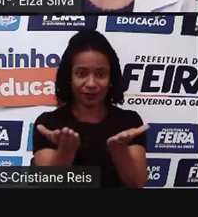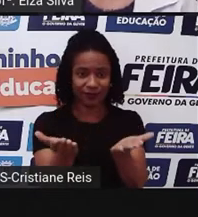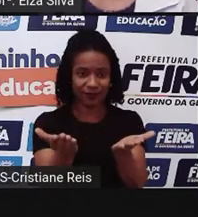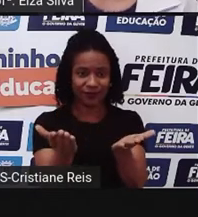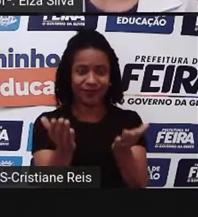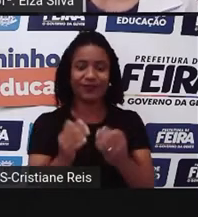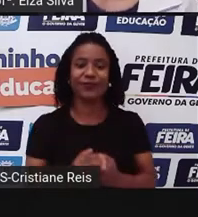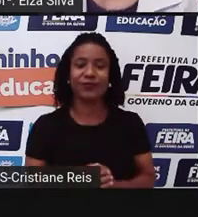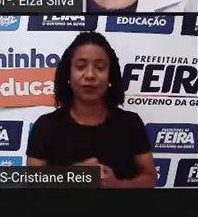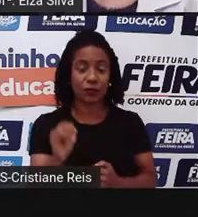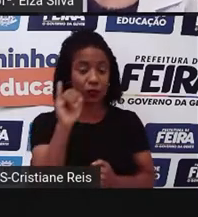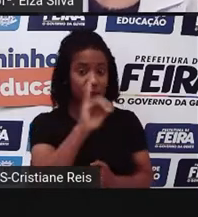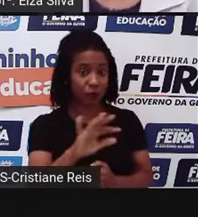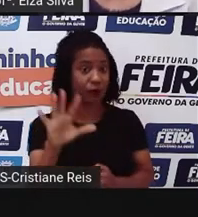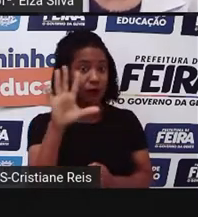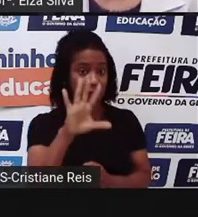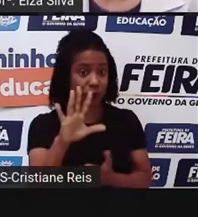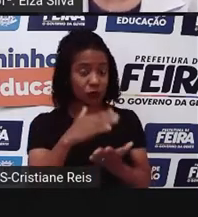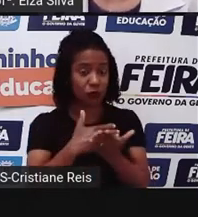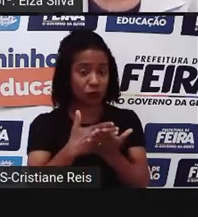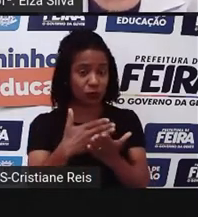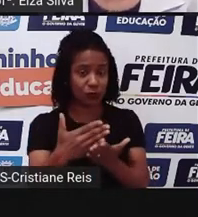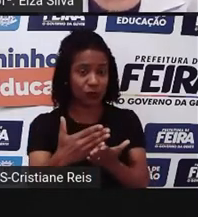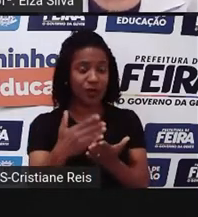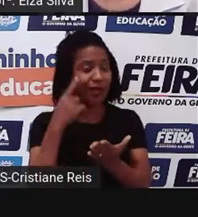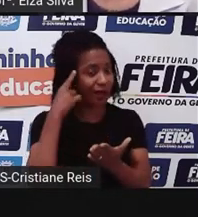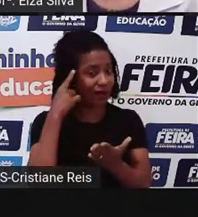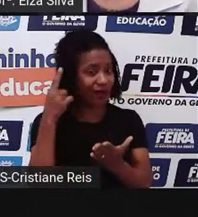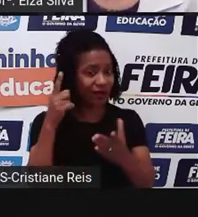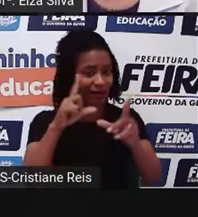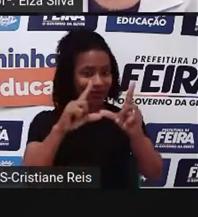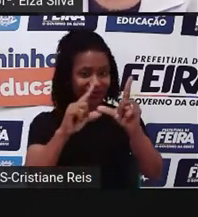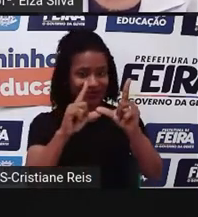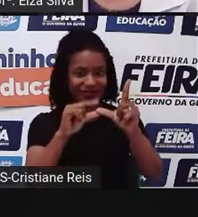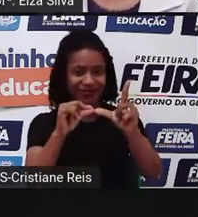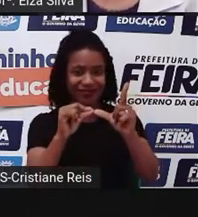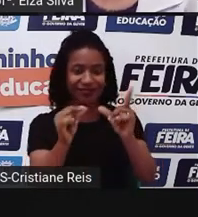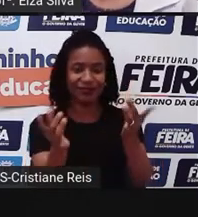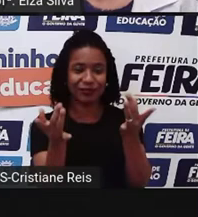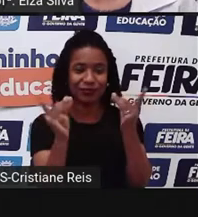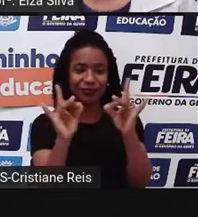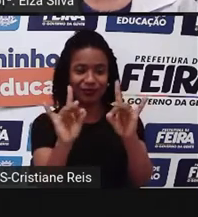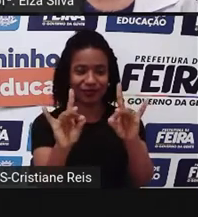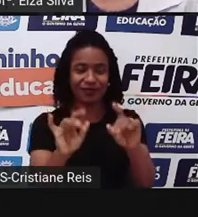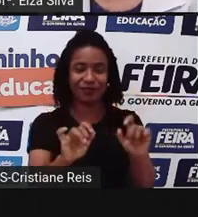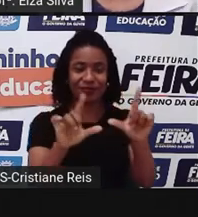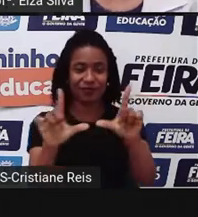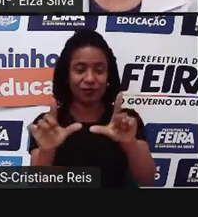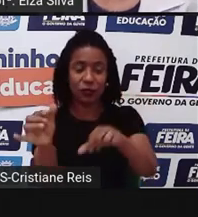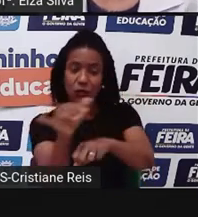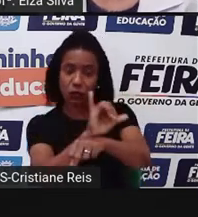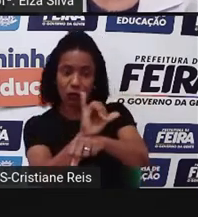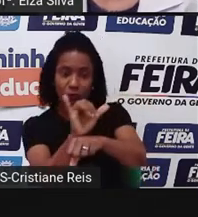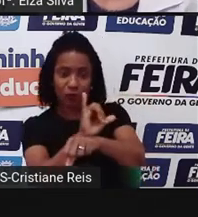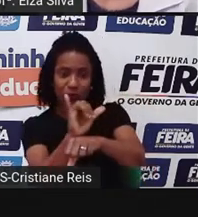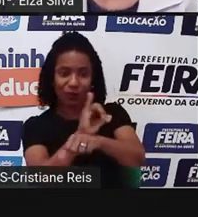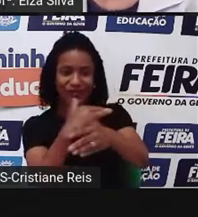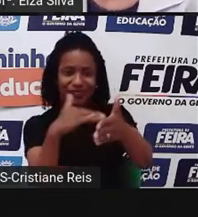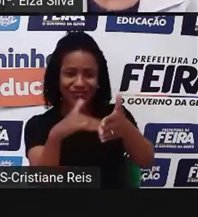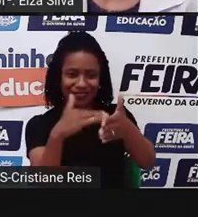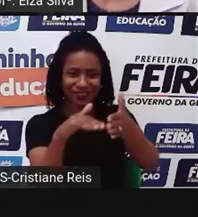gostaria de destacar que o link para acessar este game ficará disponível no canal do YouTube,